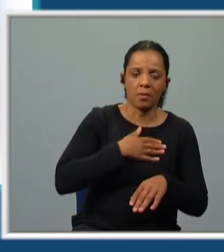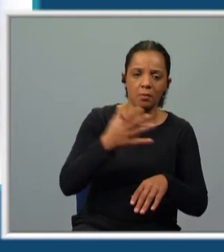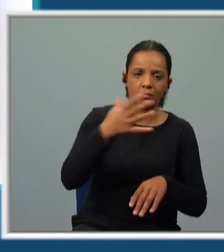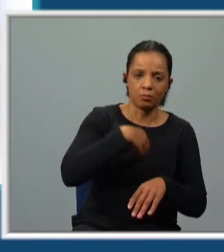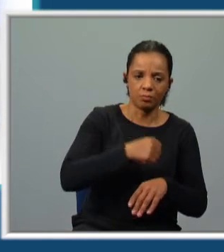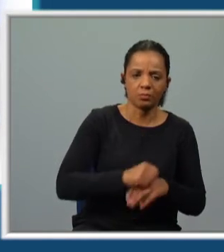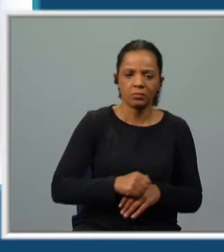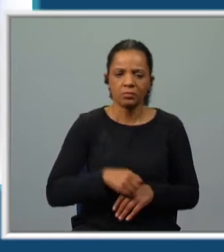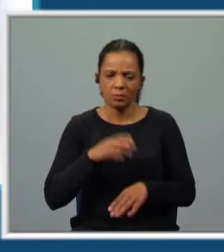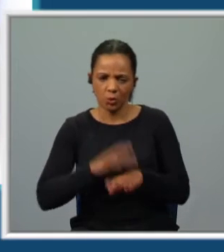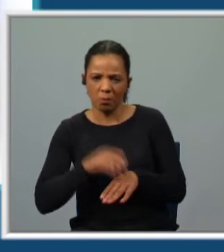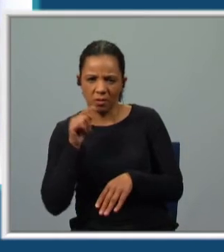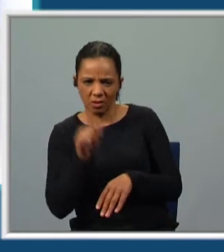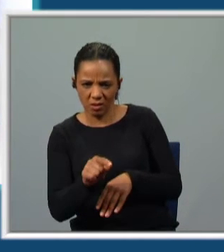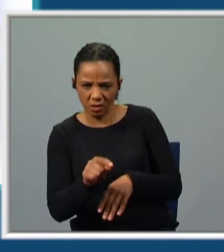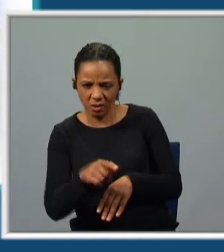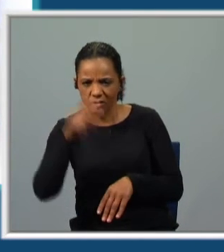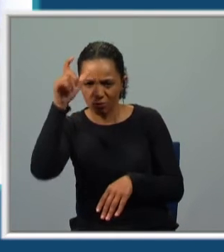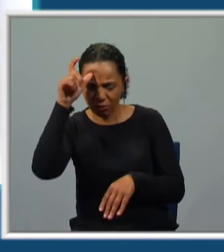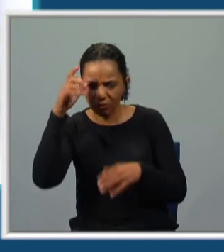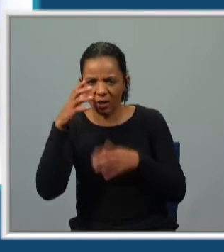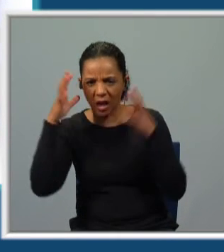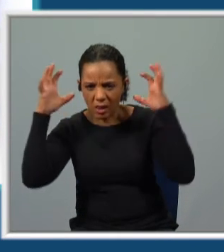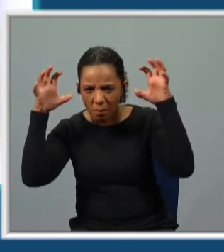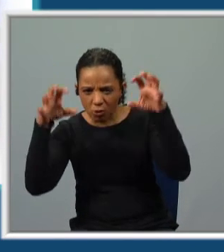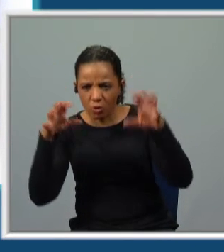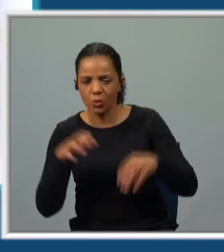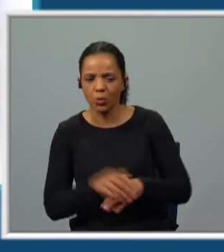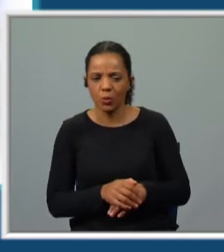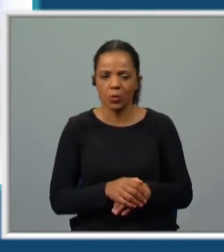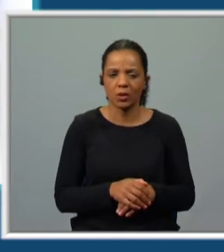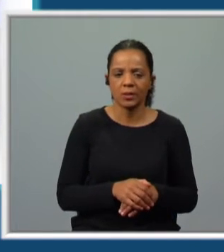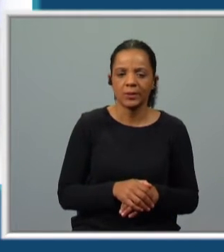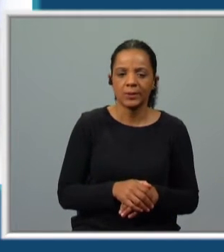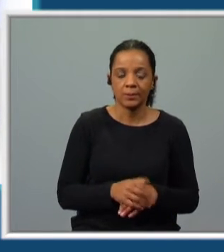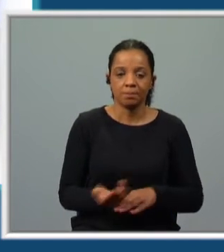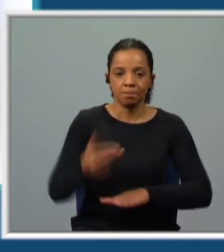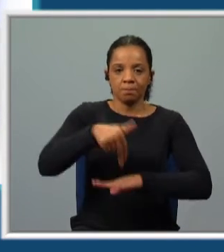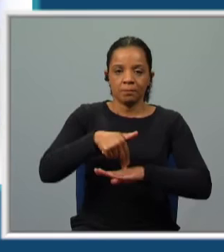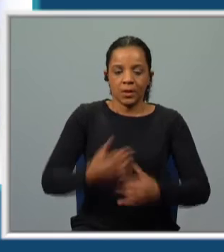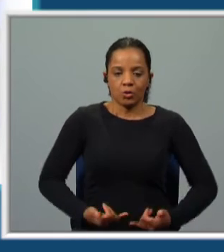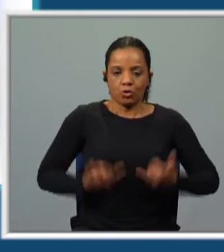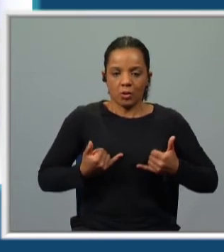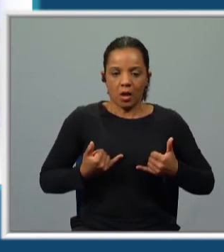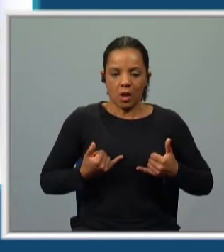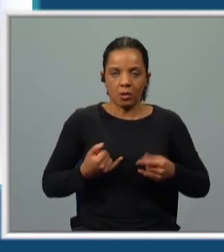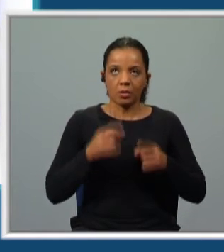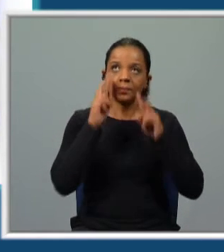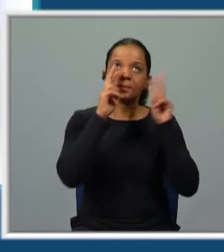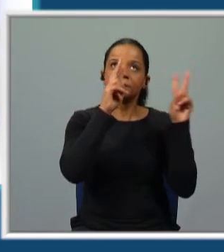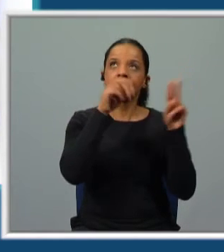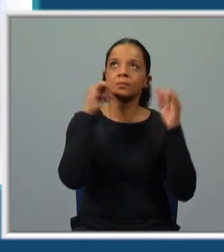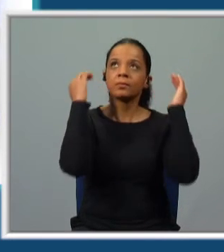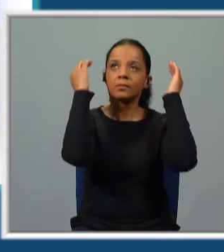Mestre João, veio por ti. O demónio a damastouro. Manuel põe-se de súbito de pé muito assustado, fitando o céu negro e